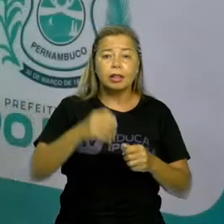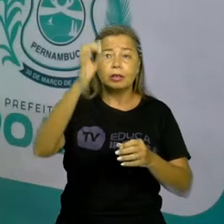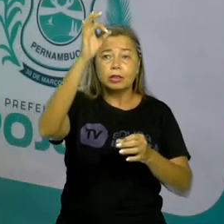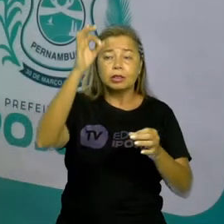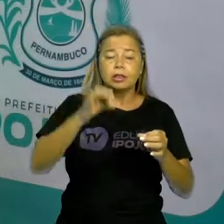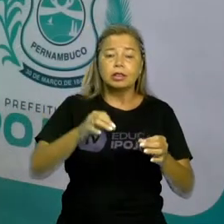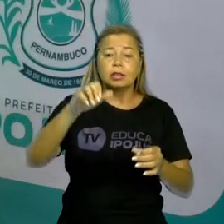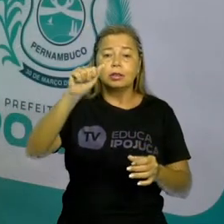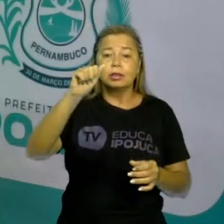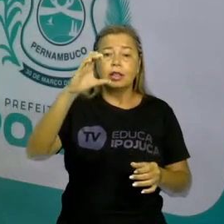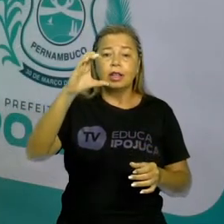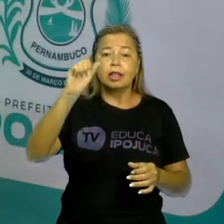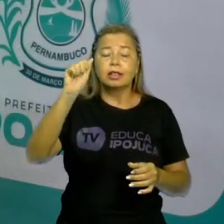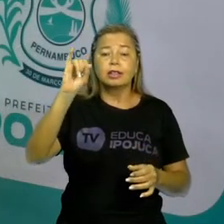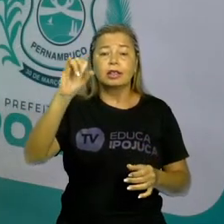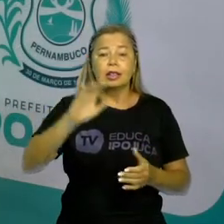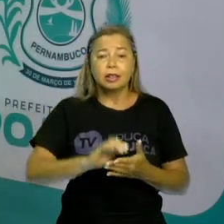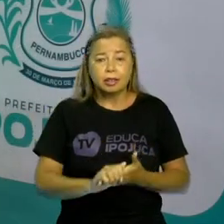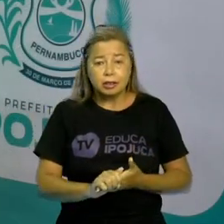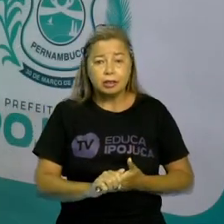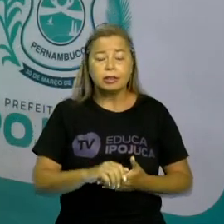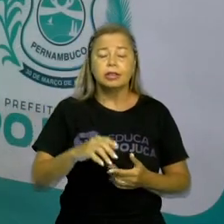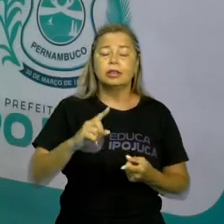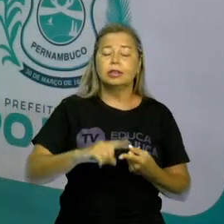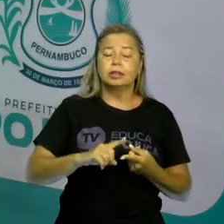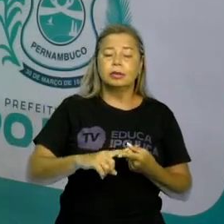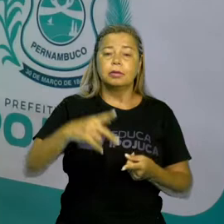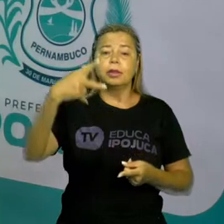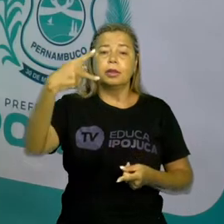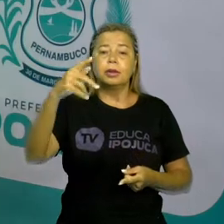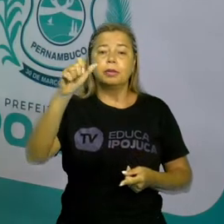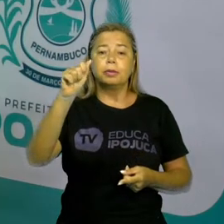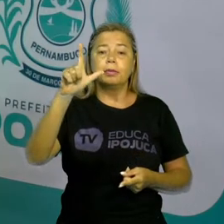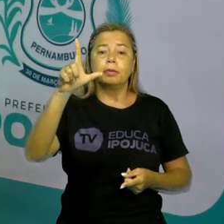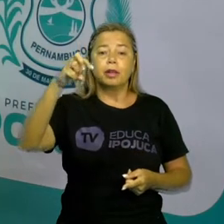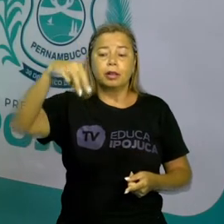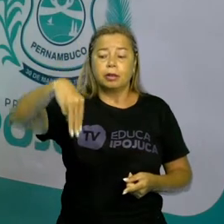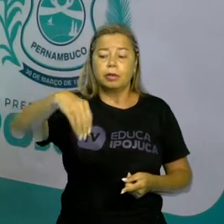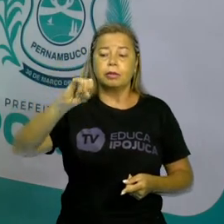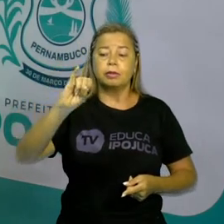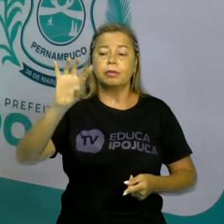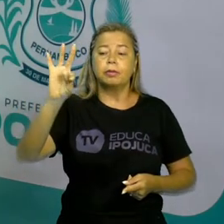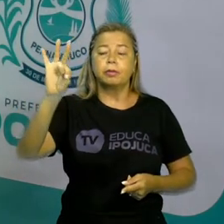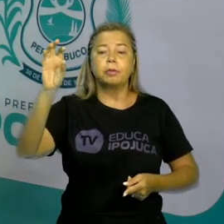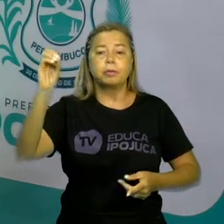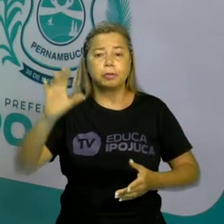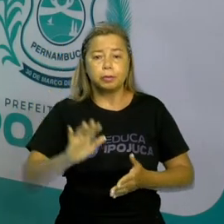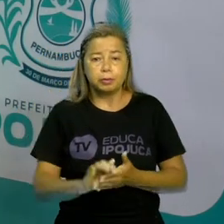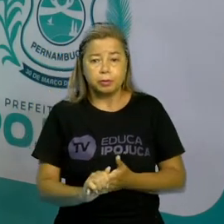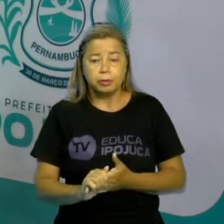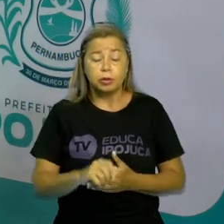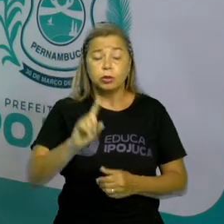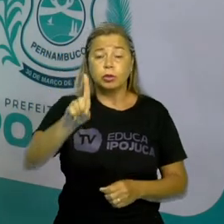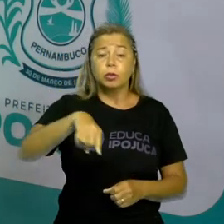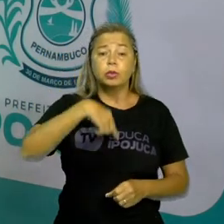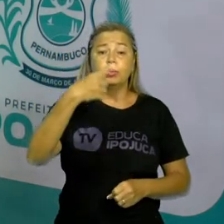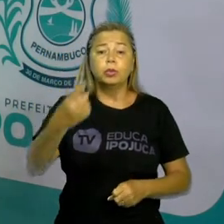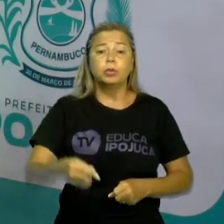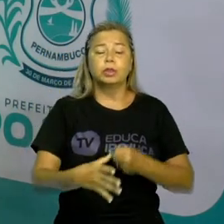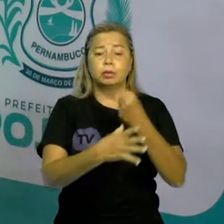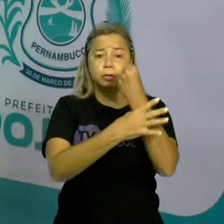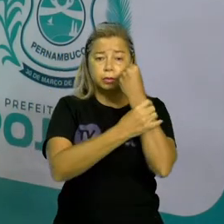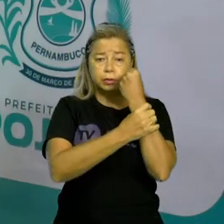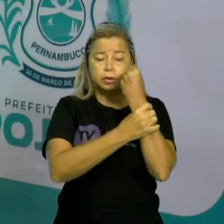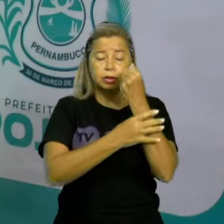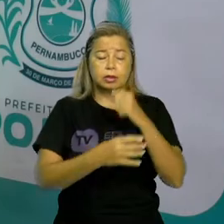fazem o manejo sustentável desses produtos. E o outro tipo de área de conservação são